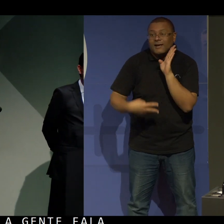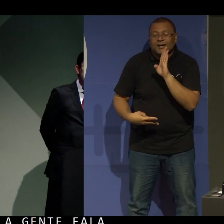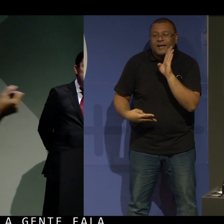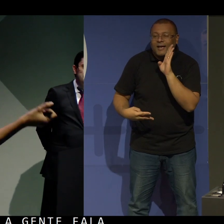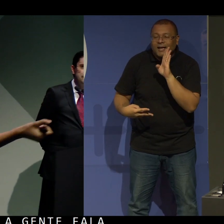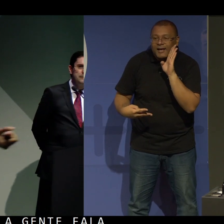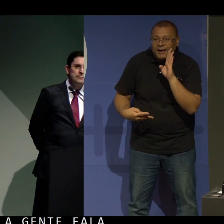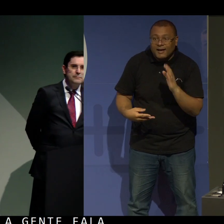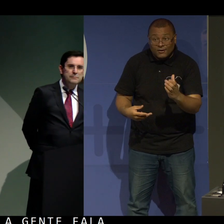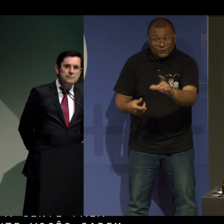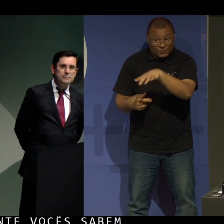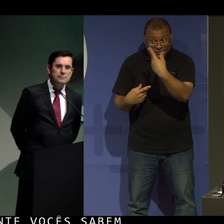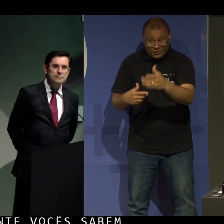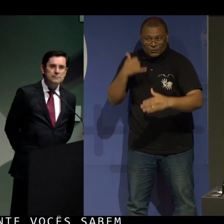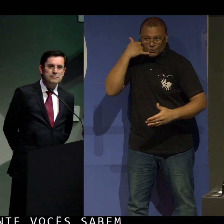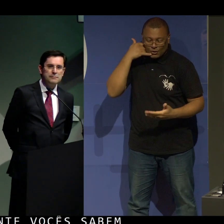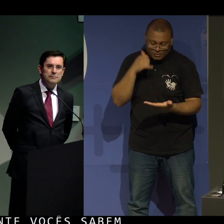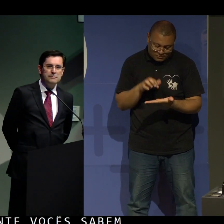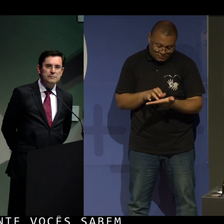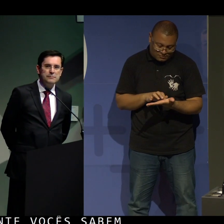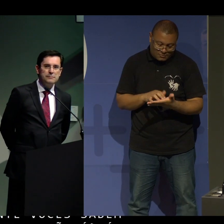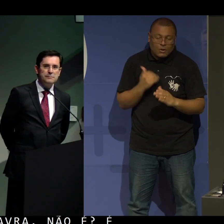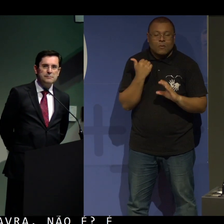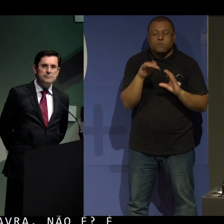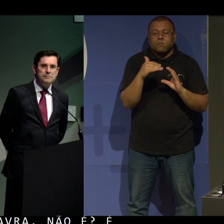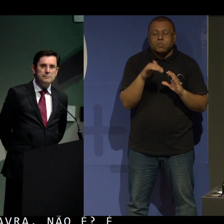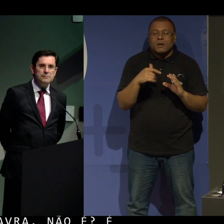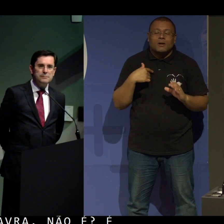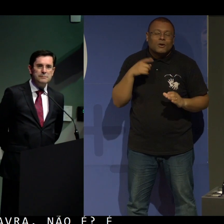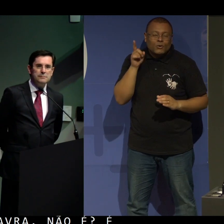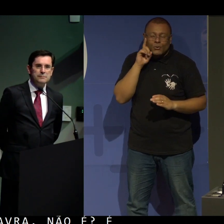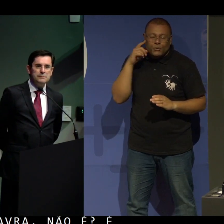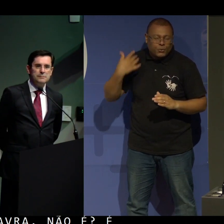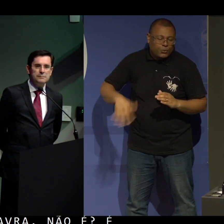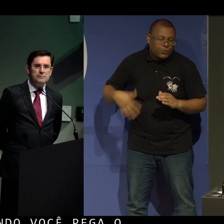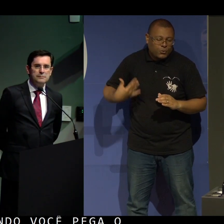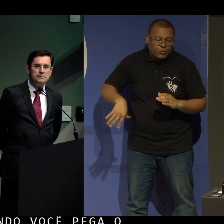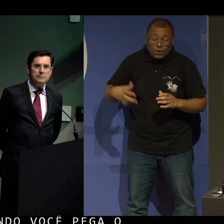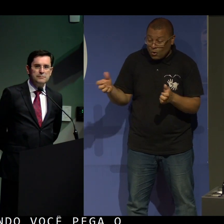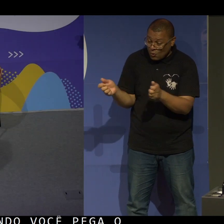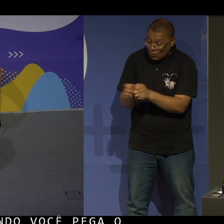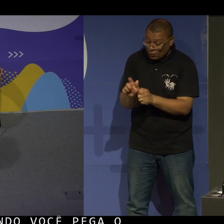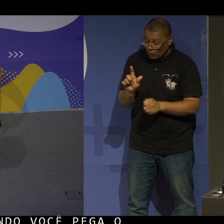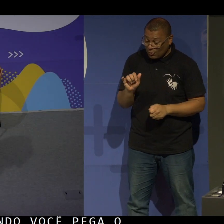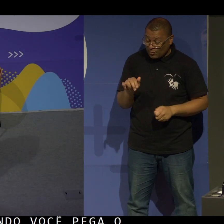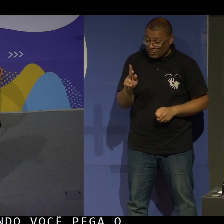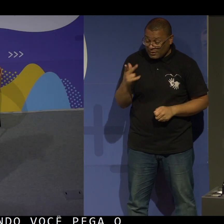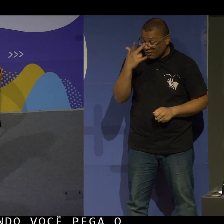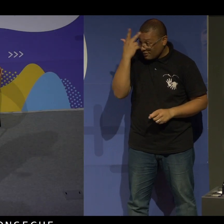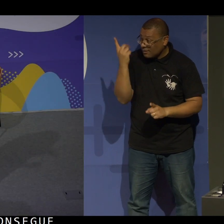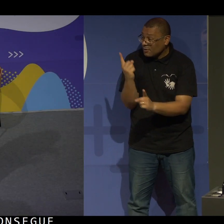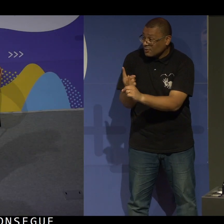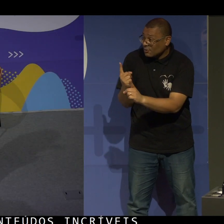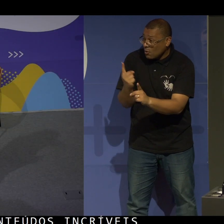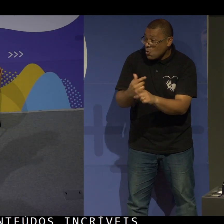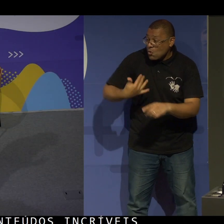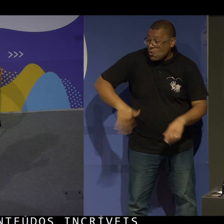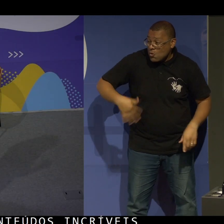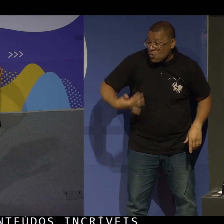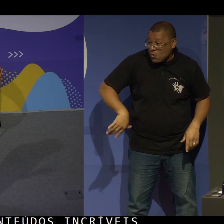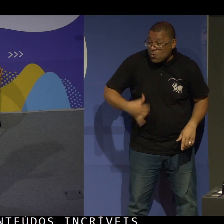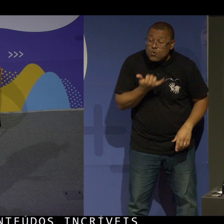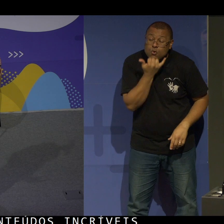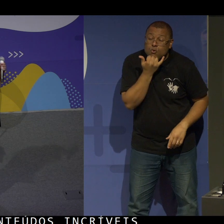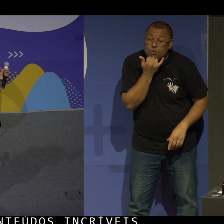quando você pega o seu celular e consegue compartilhar. Estou tendo um dia incrível aqui no link com pessoas extraordinárias e que são... Desculpem